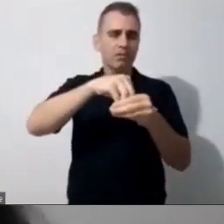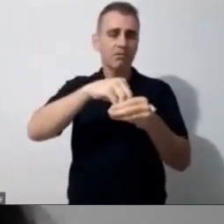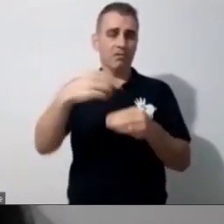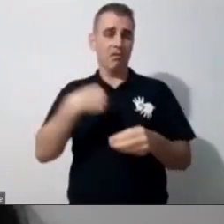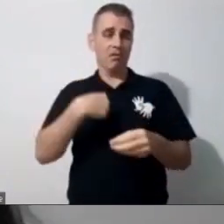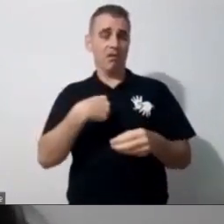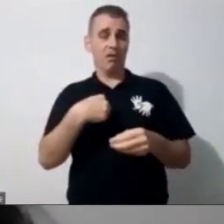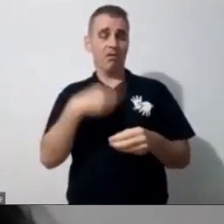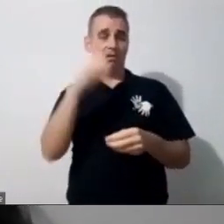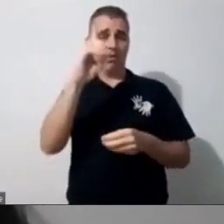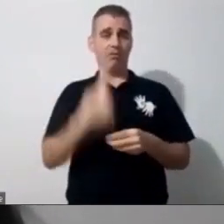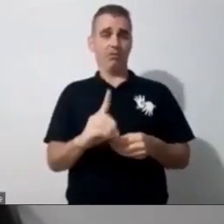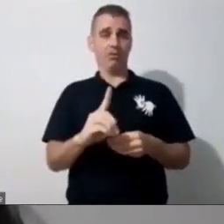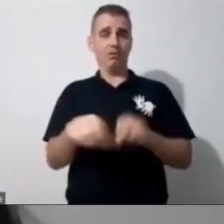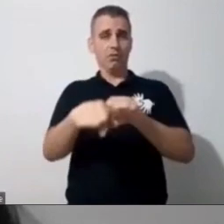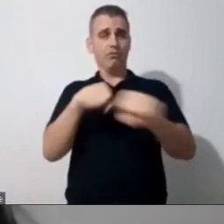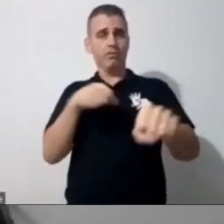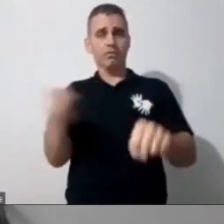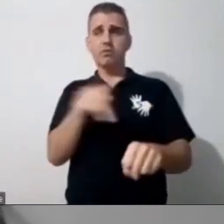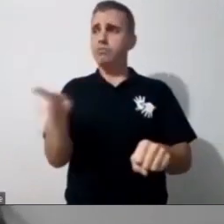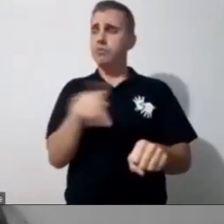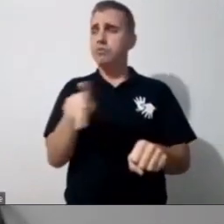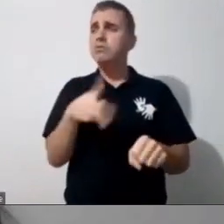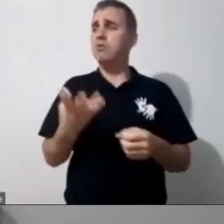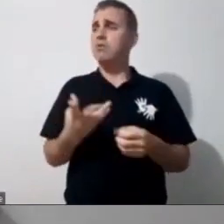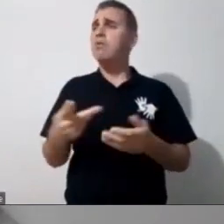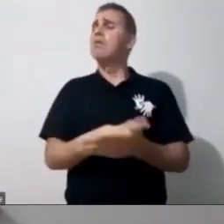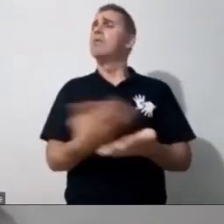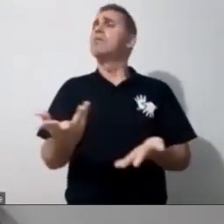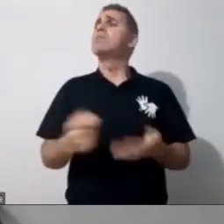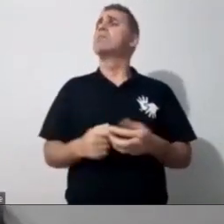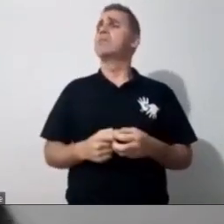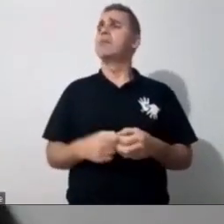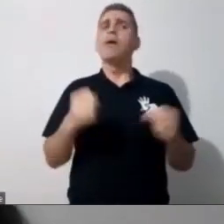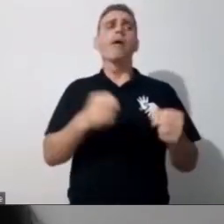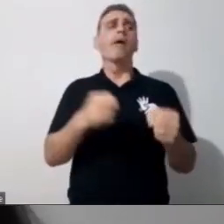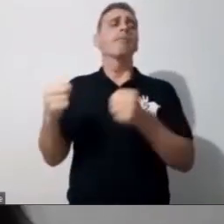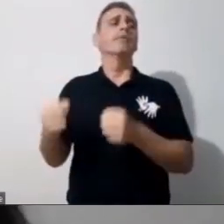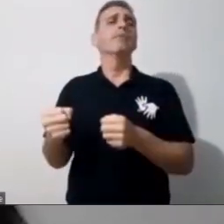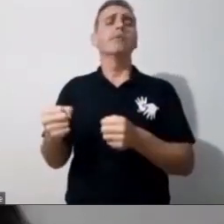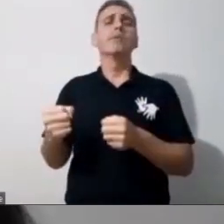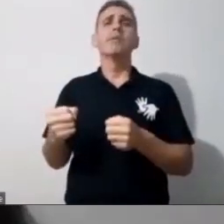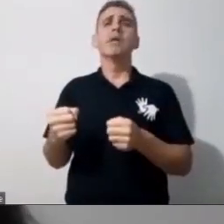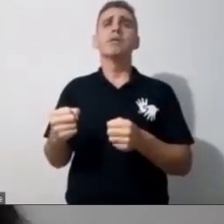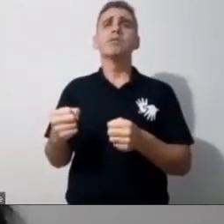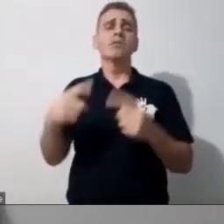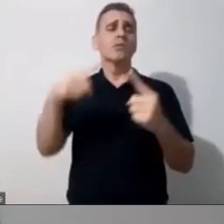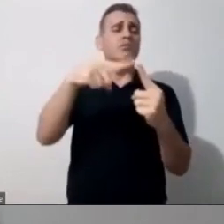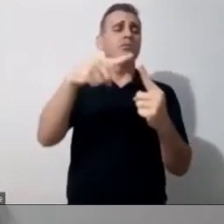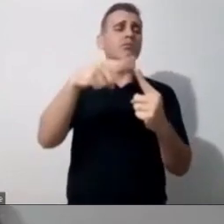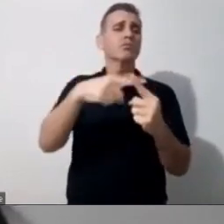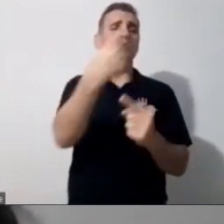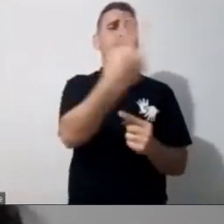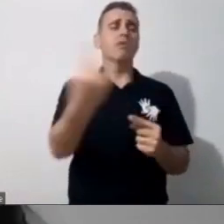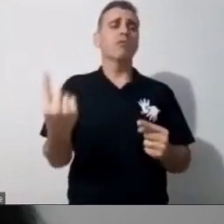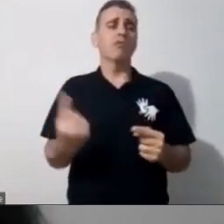enquanto professor, o que que aconteceu foi eu pensando nas possibilidades de cada um, né? E quando tu chega